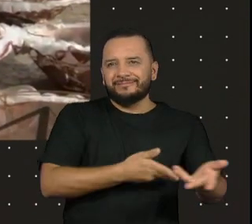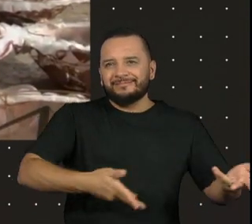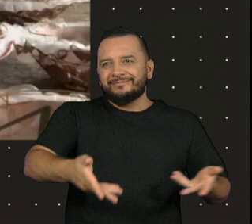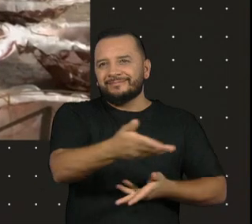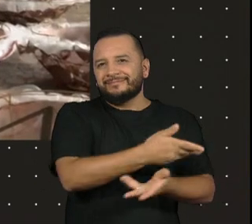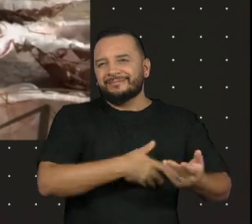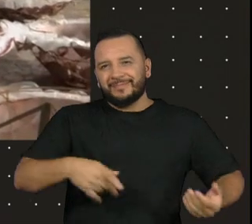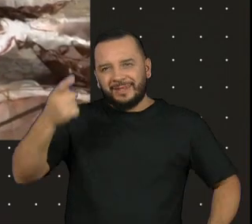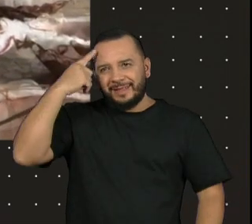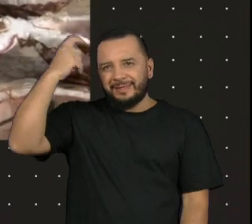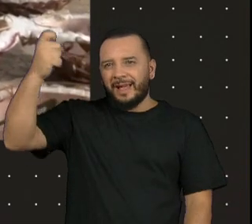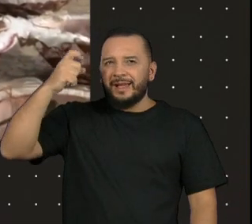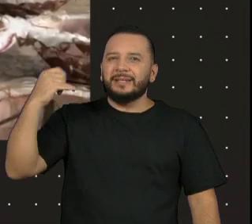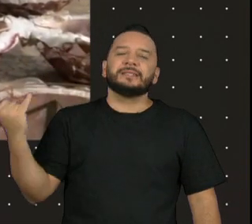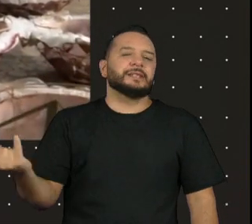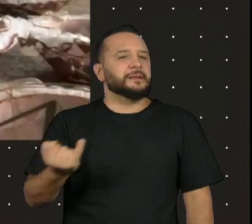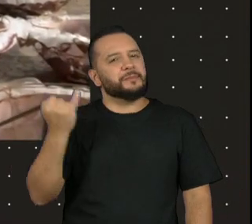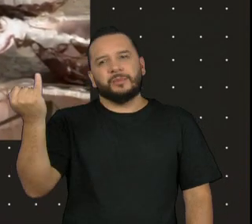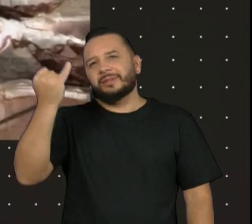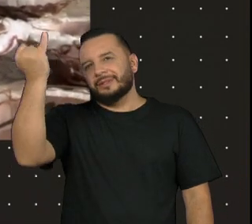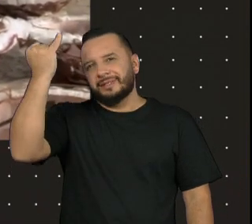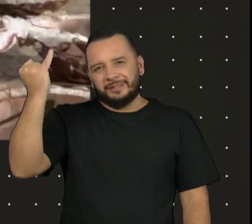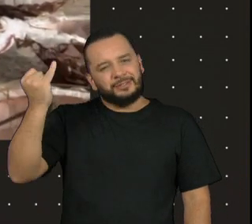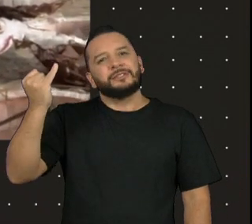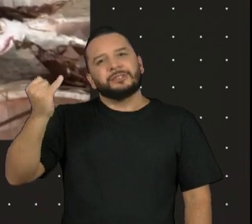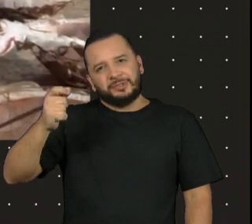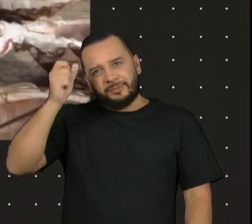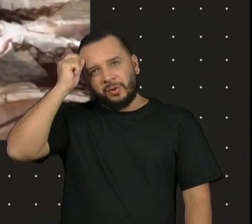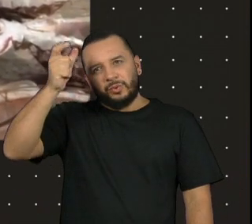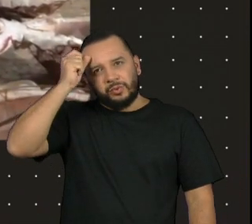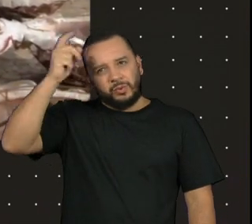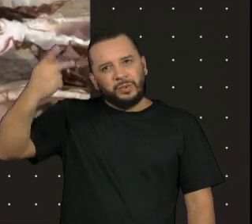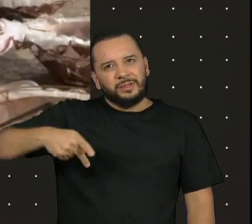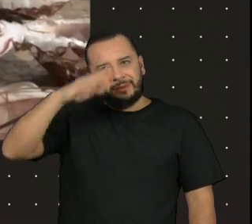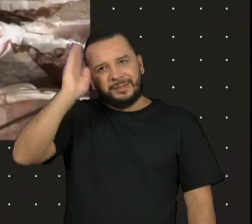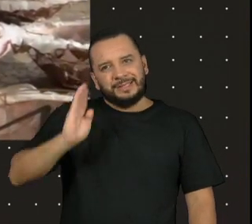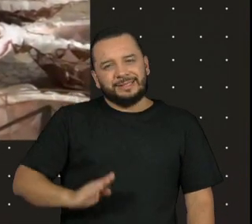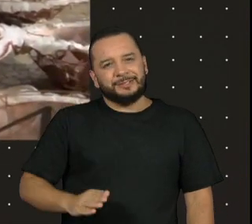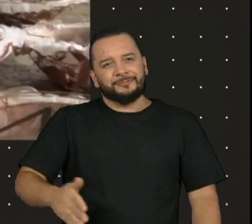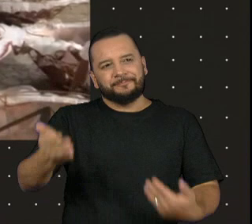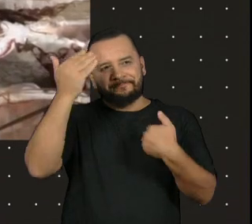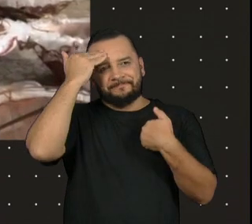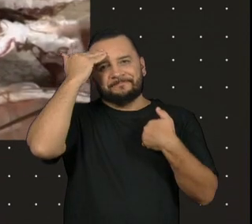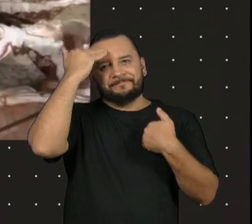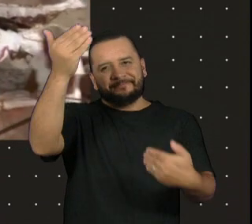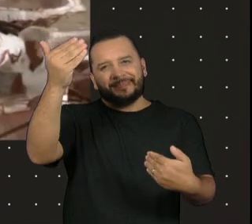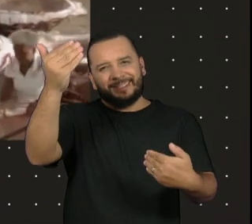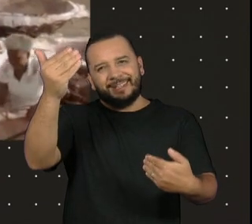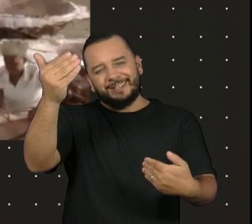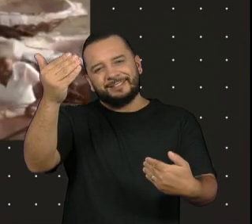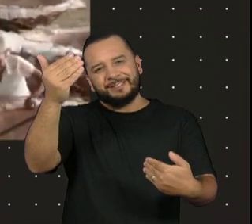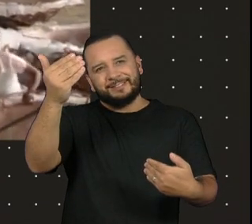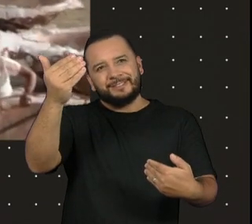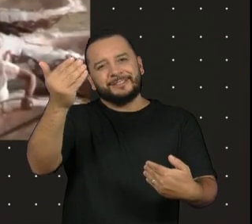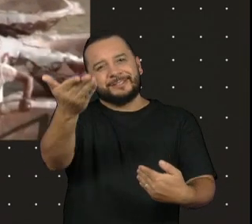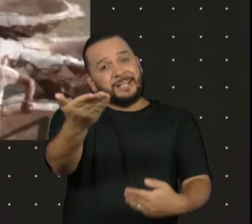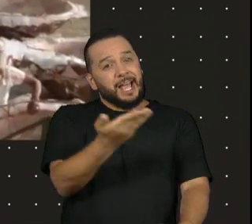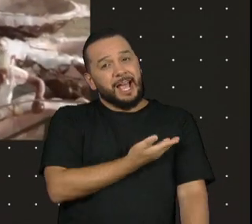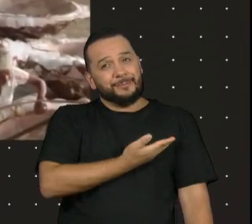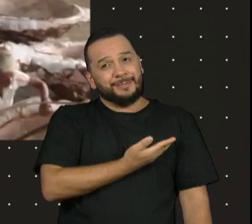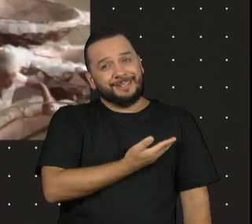ser mega importantes para a construção da cultura do nosso país. Obrigado por ser meu amigo.